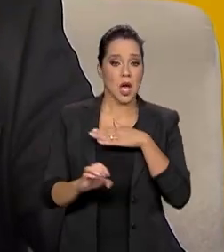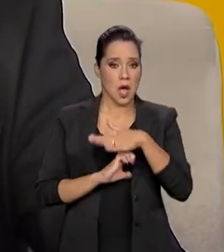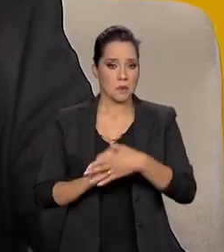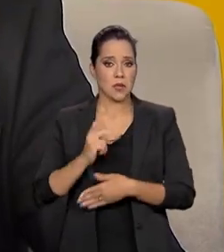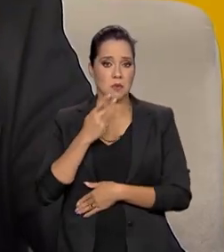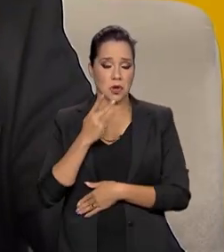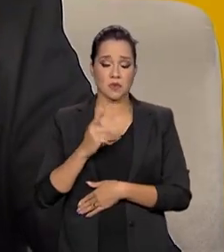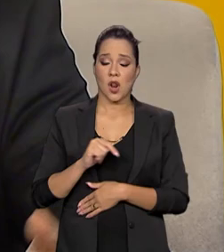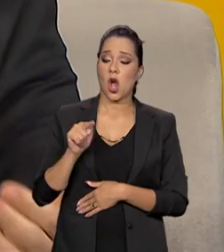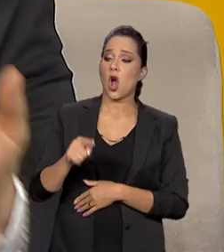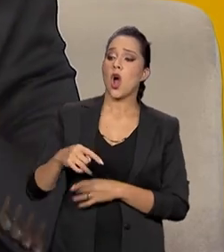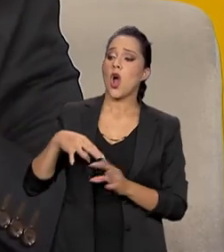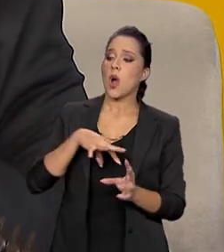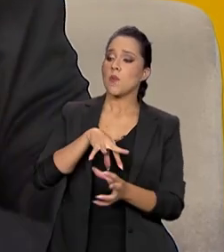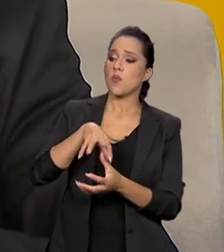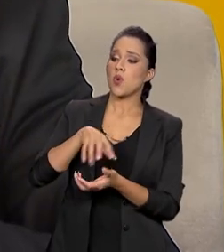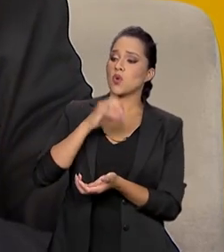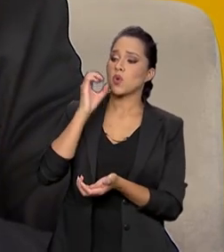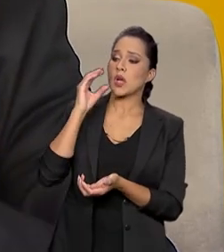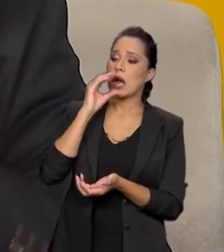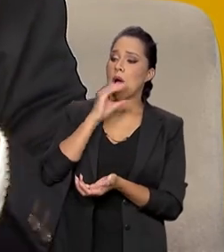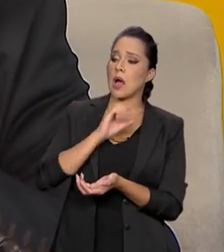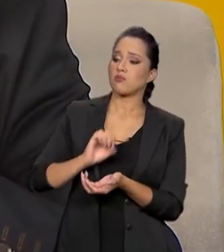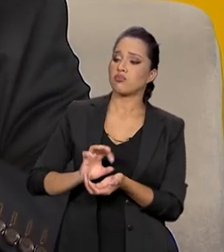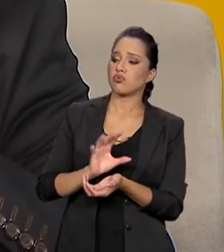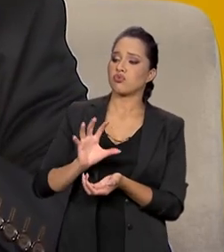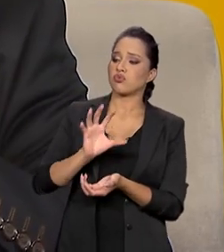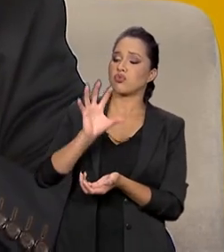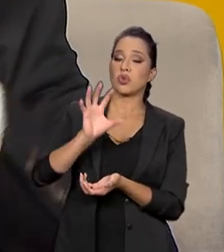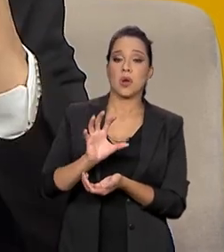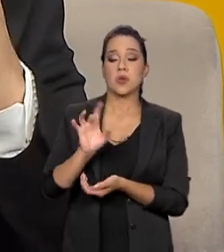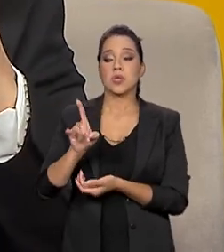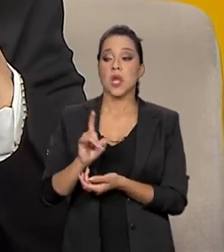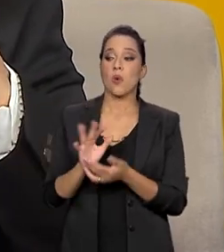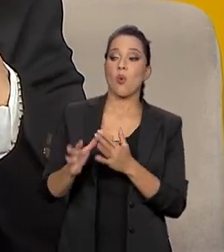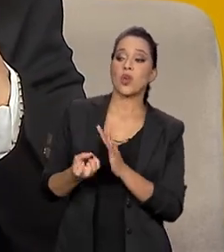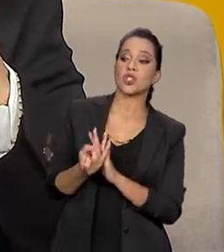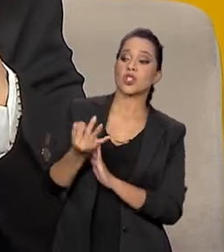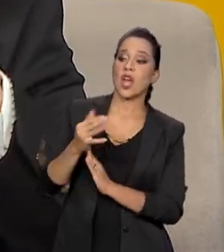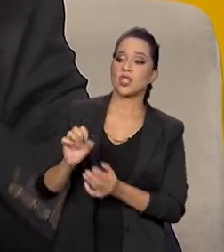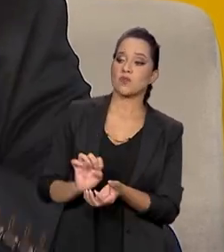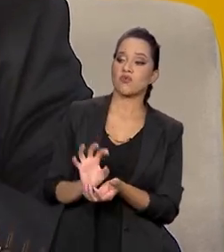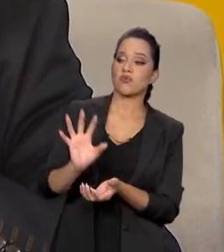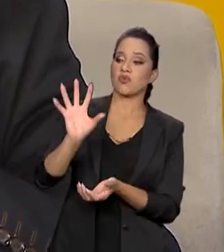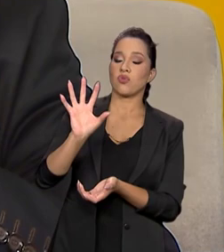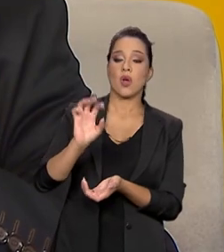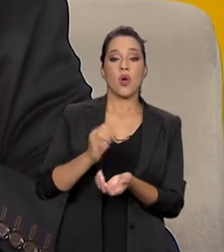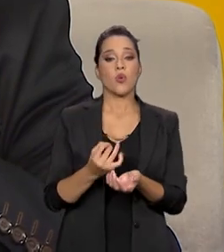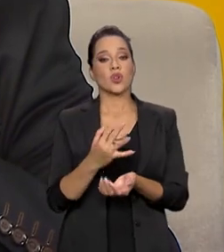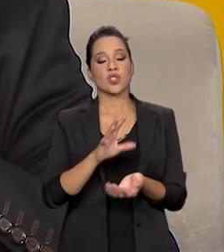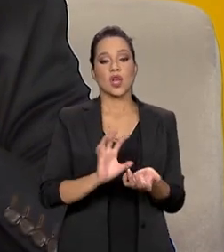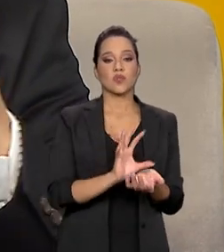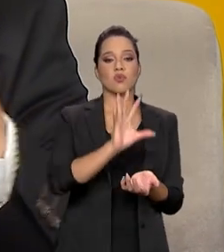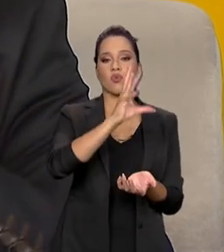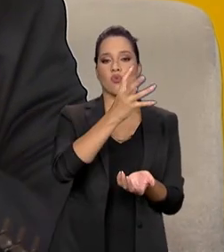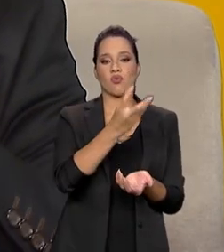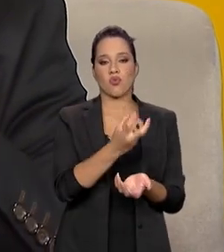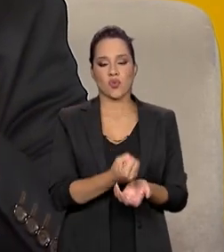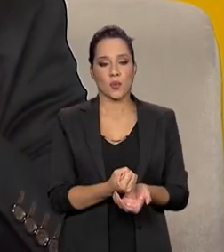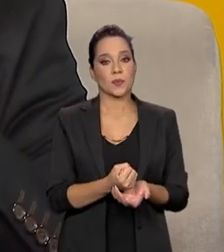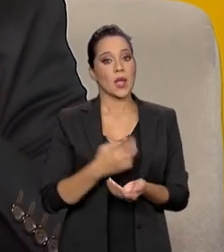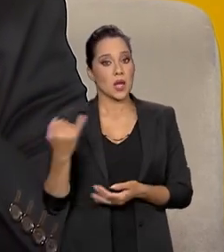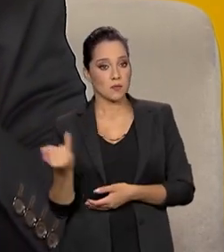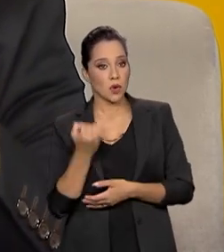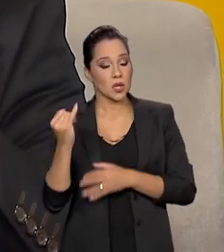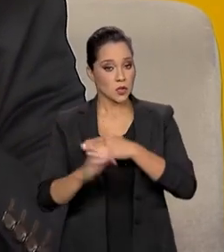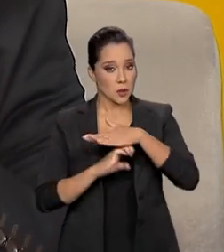que ela está emitindo ou quanto que ela está sequestrando. Quer dizer, o balanço entre sequestro de carbono e emissão de carbono é importante para